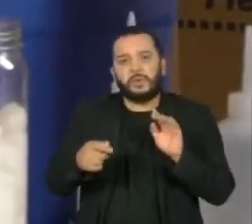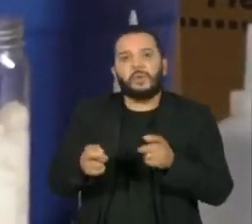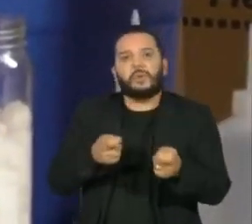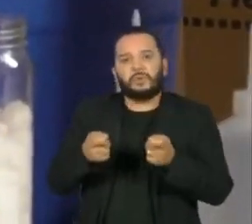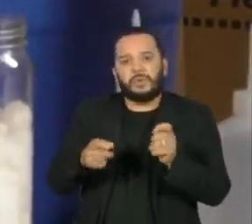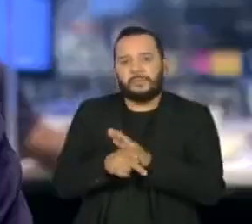modificar.